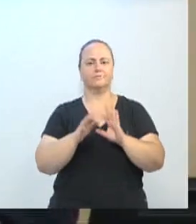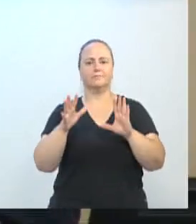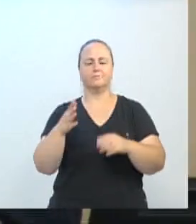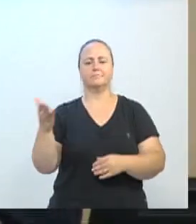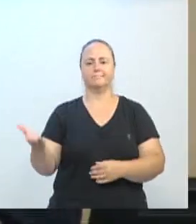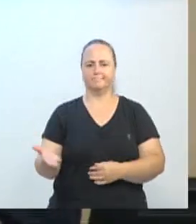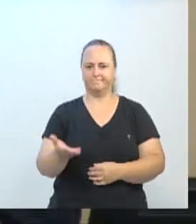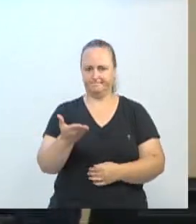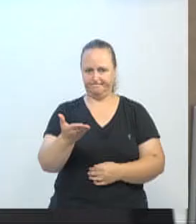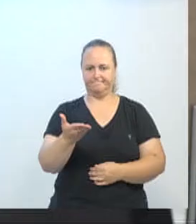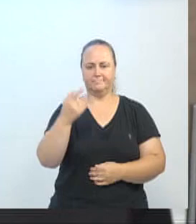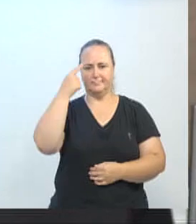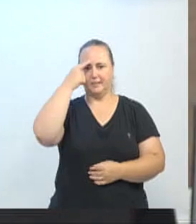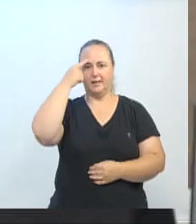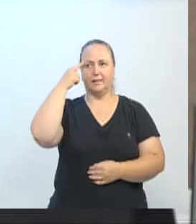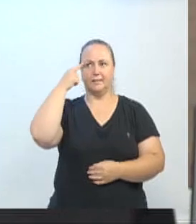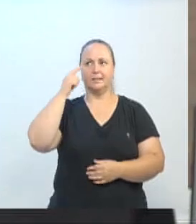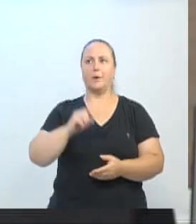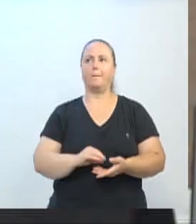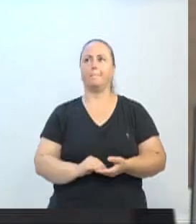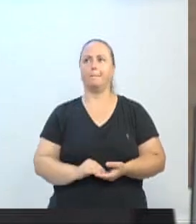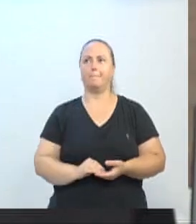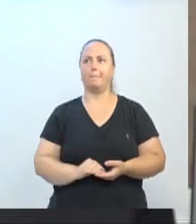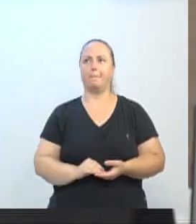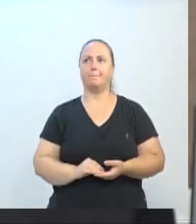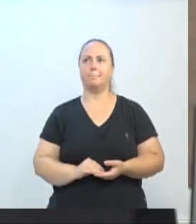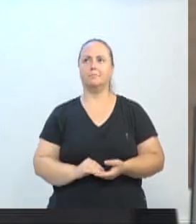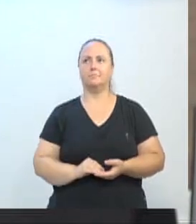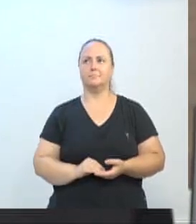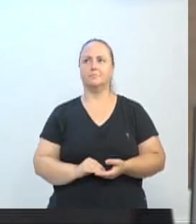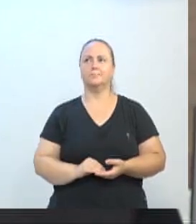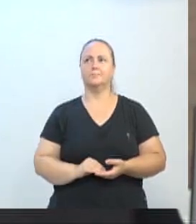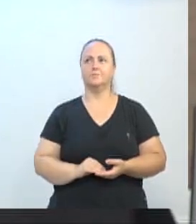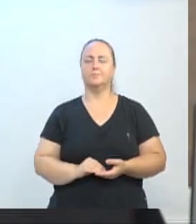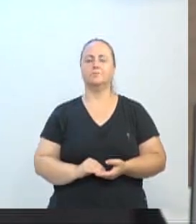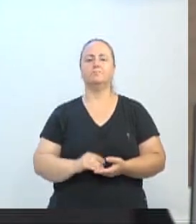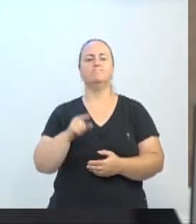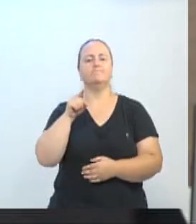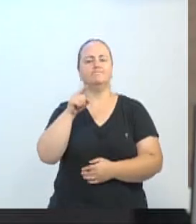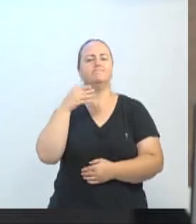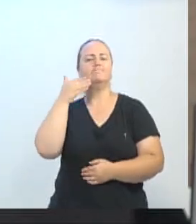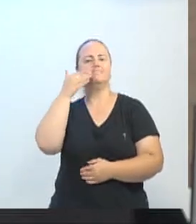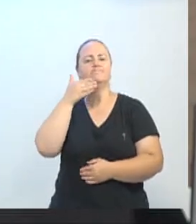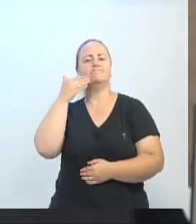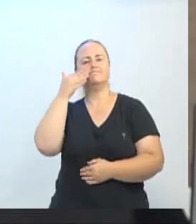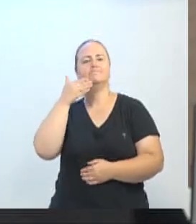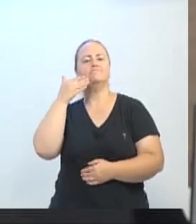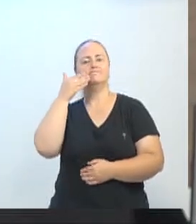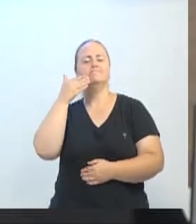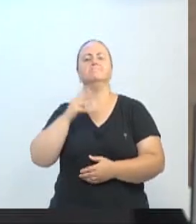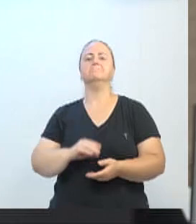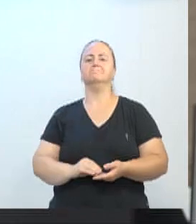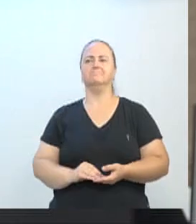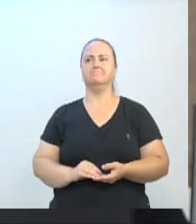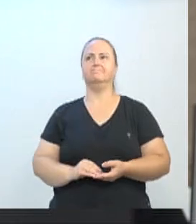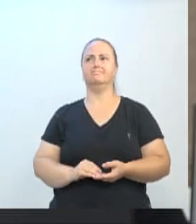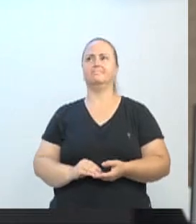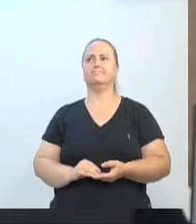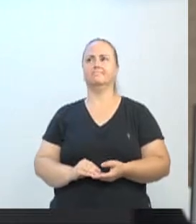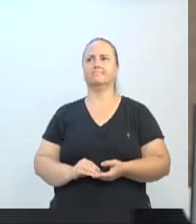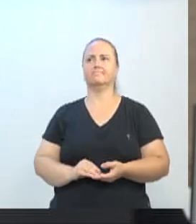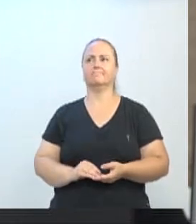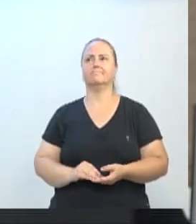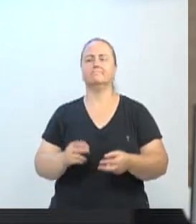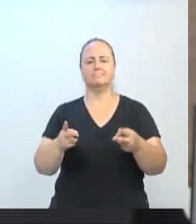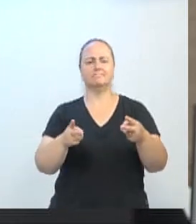vereador Ito. Vereador Silvio, com esse seu discurso, eu percebo que nós perdemos